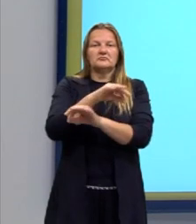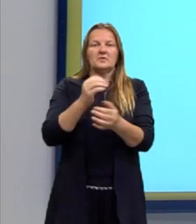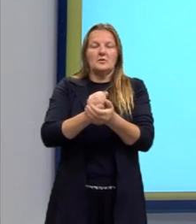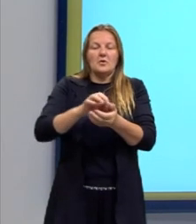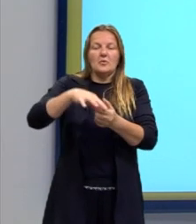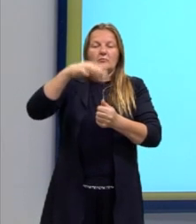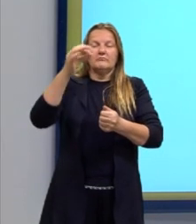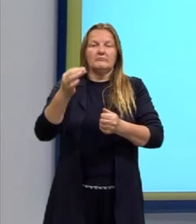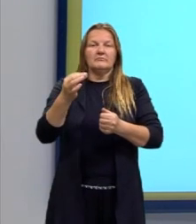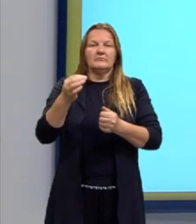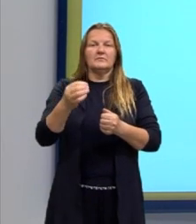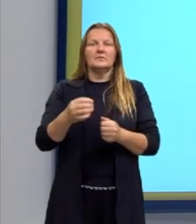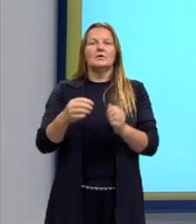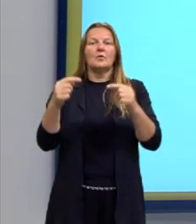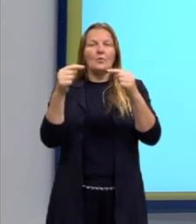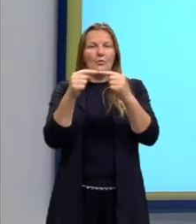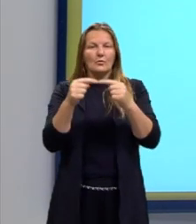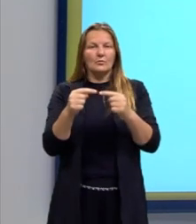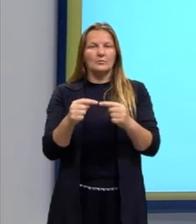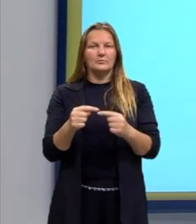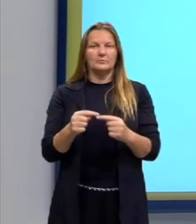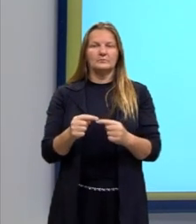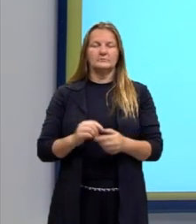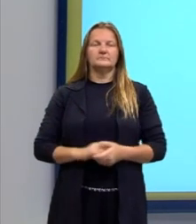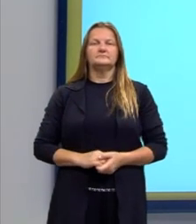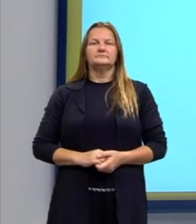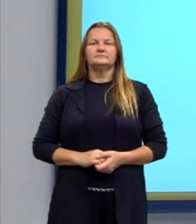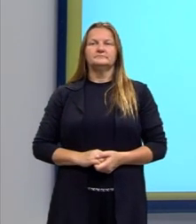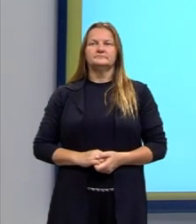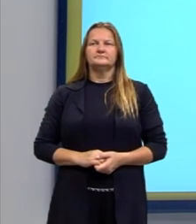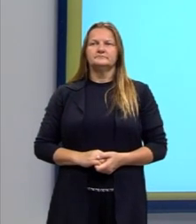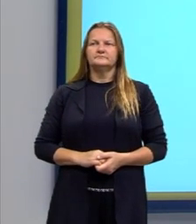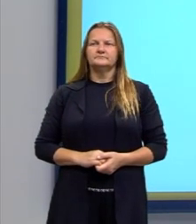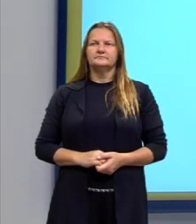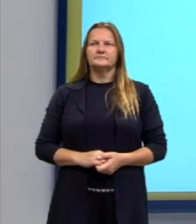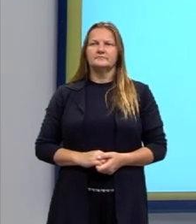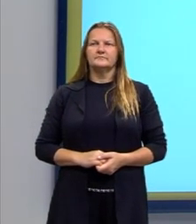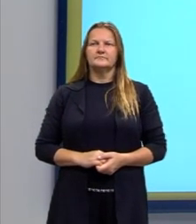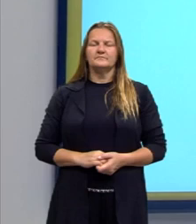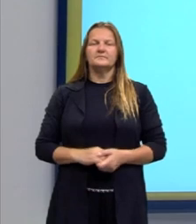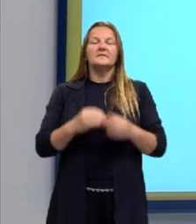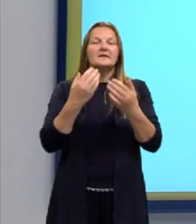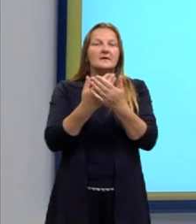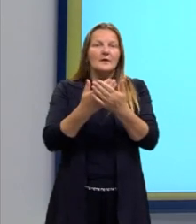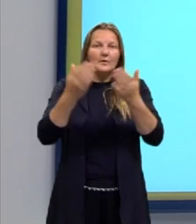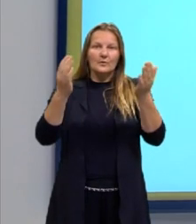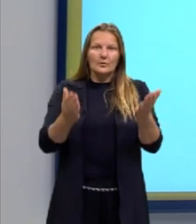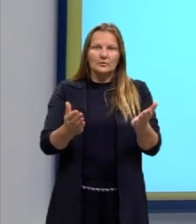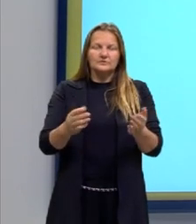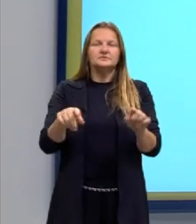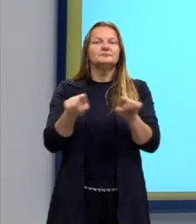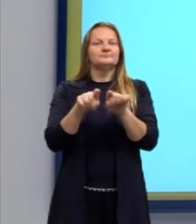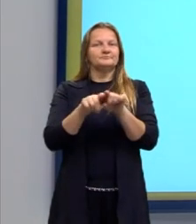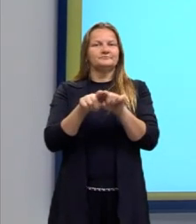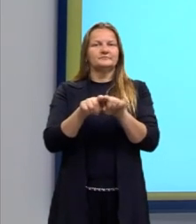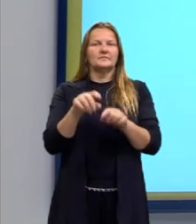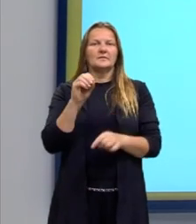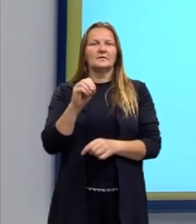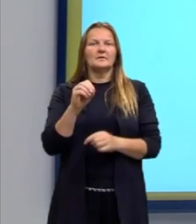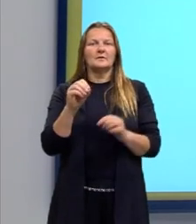importa. É uma combinação. Nós vamos ver na aula de hoje também um caso de